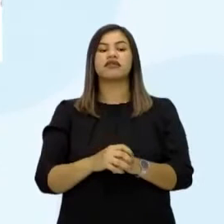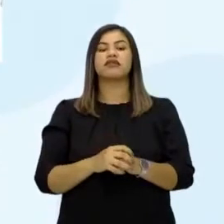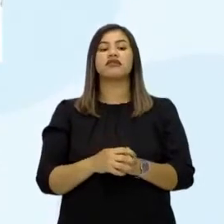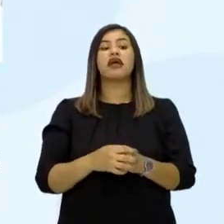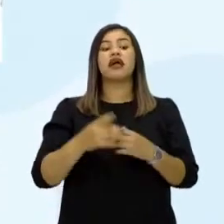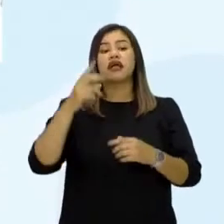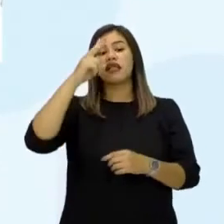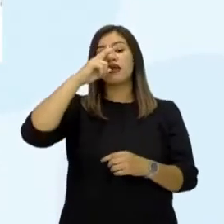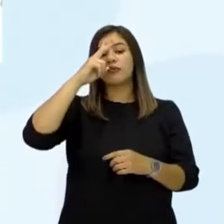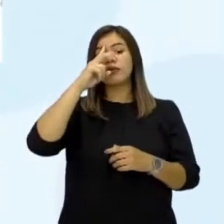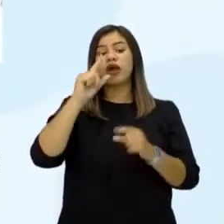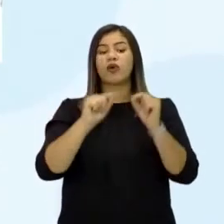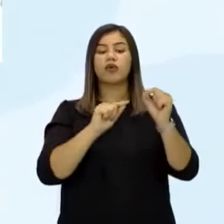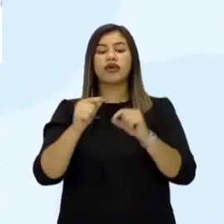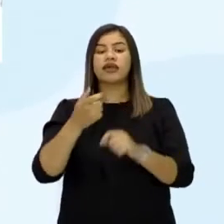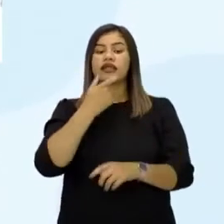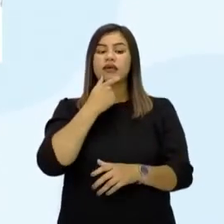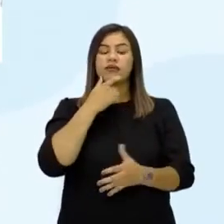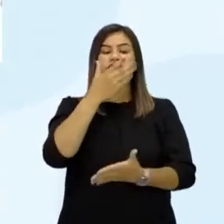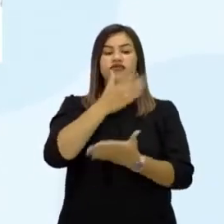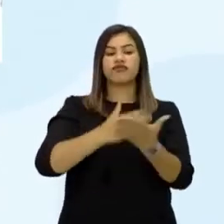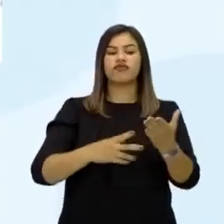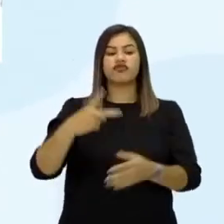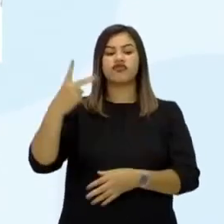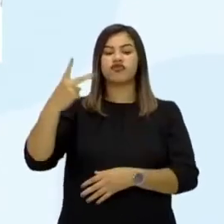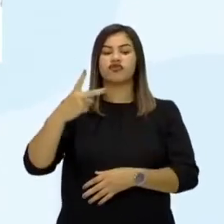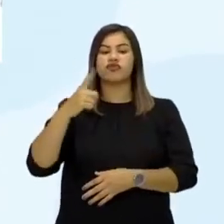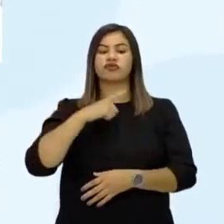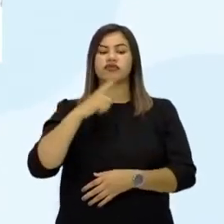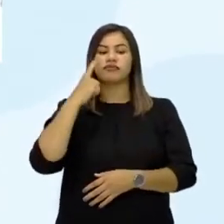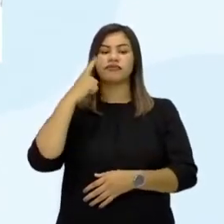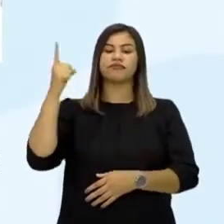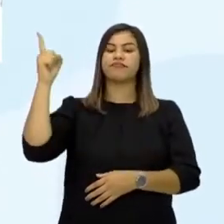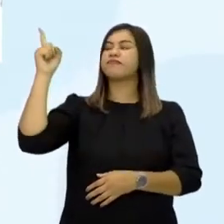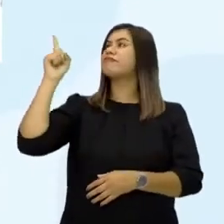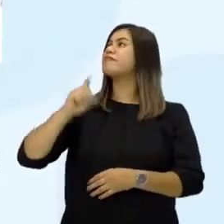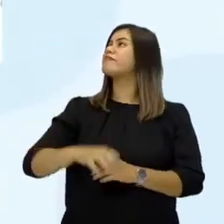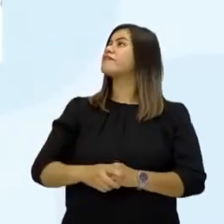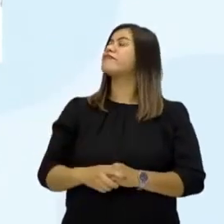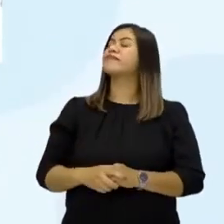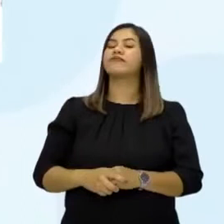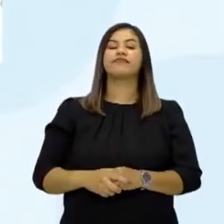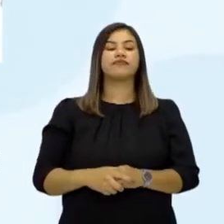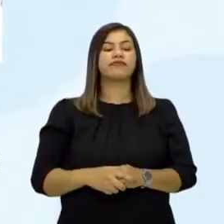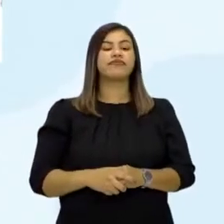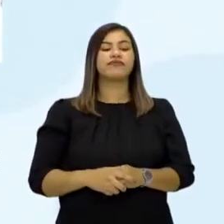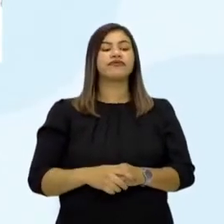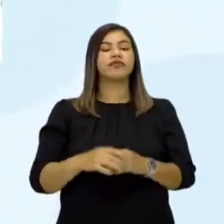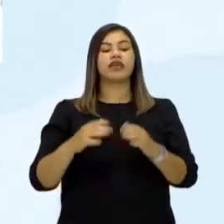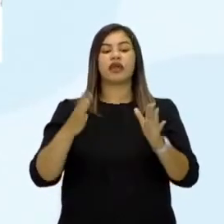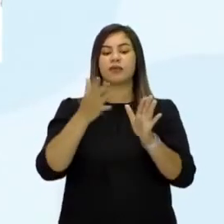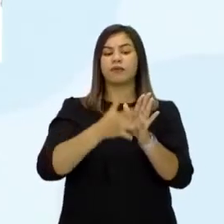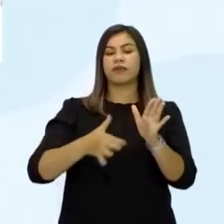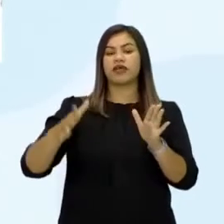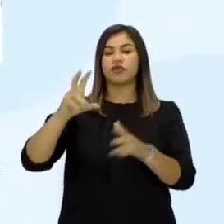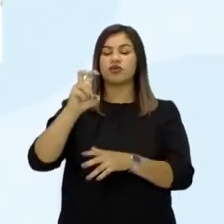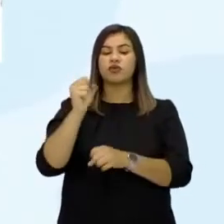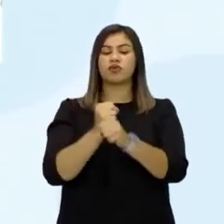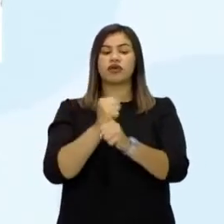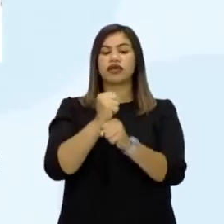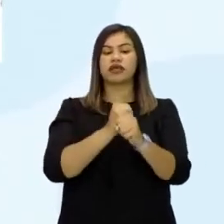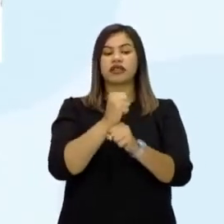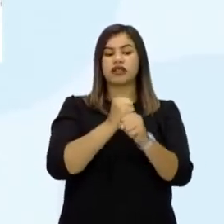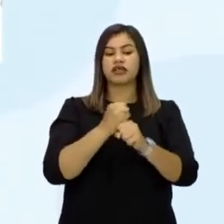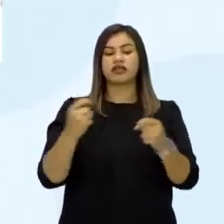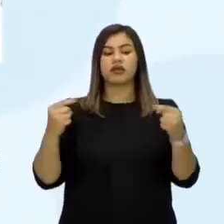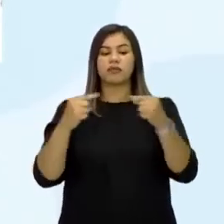dividida em duas, França, Itália, Luxemburgo e Países Baixos. Concluído por um período de 50 anos, em virtude